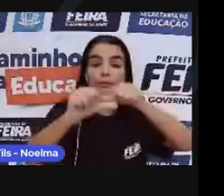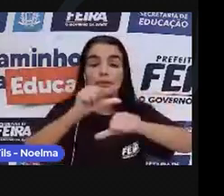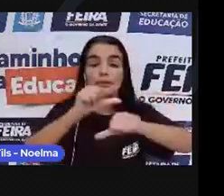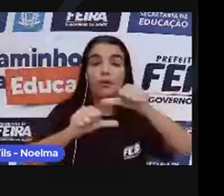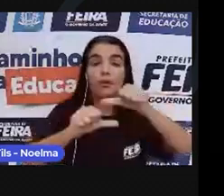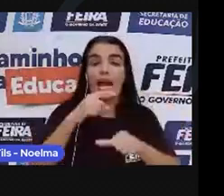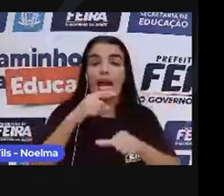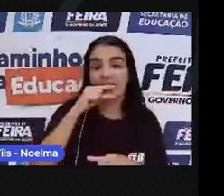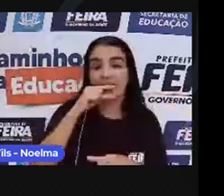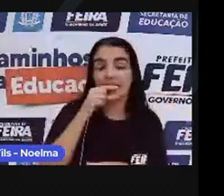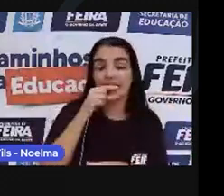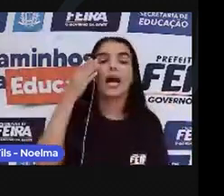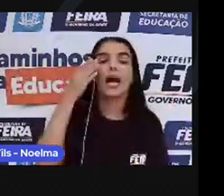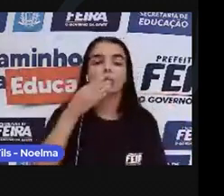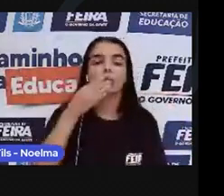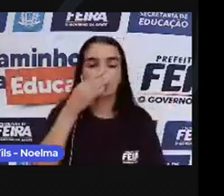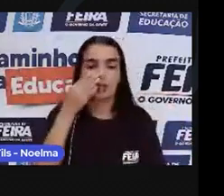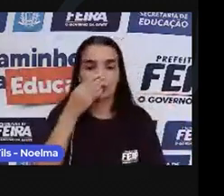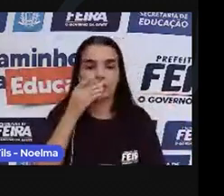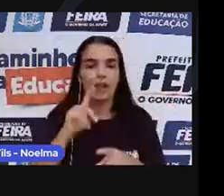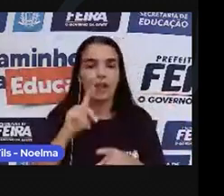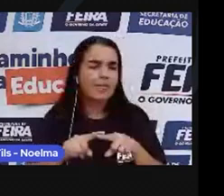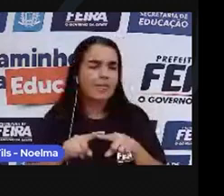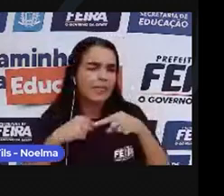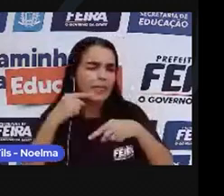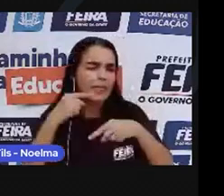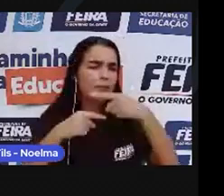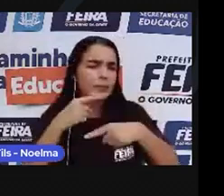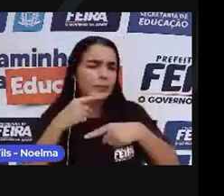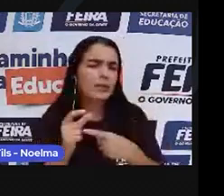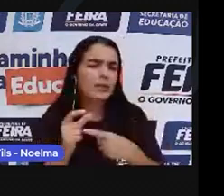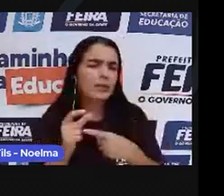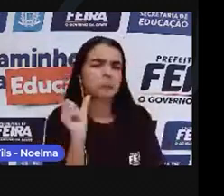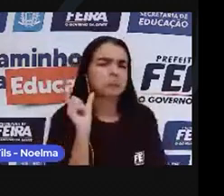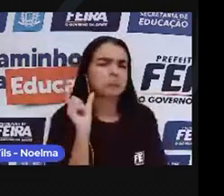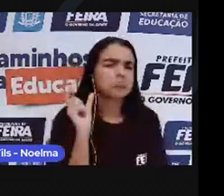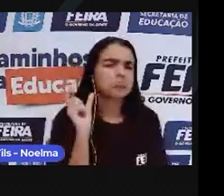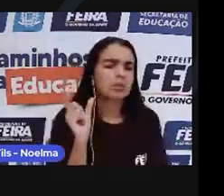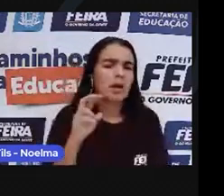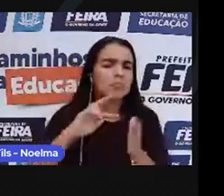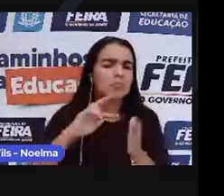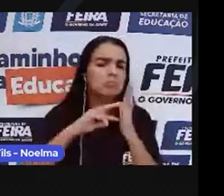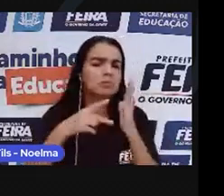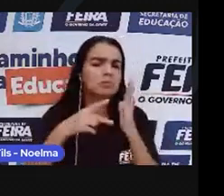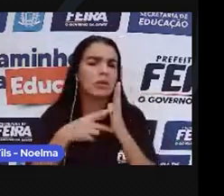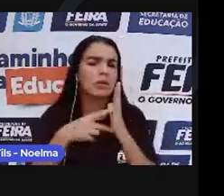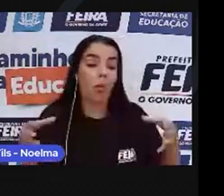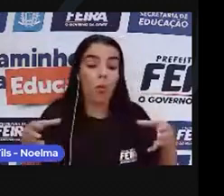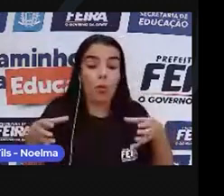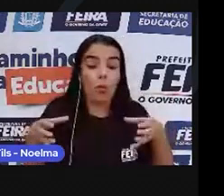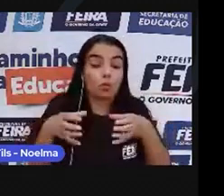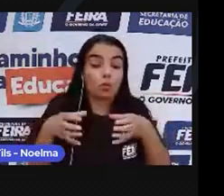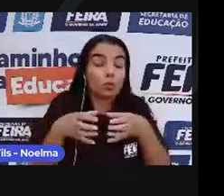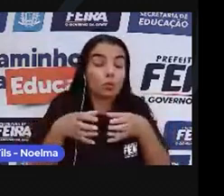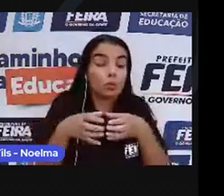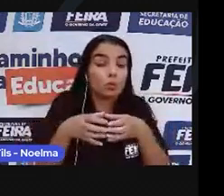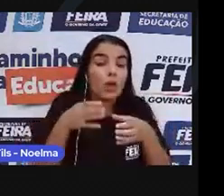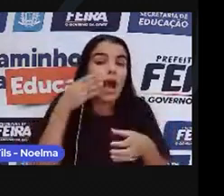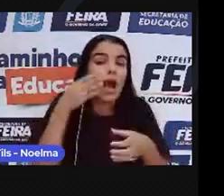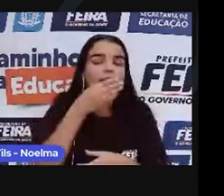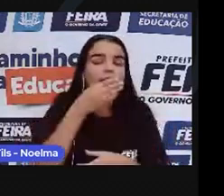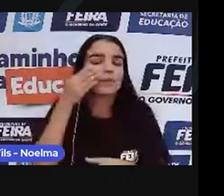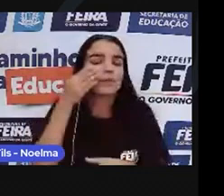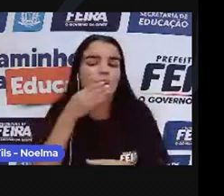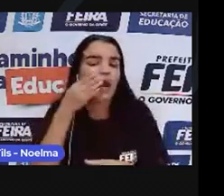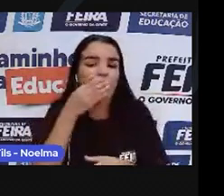açúcar. Depois, esse termo passou a designar o conjunto da propriedade açucareira, incluindo a